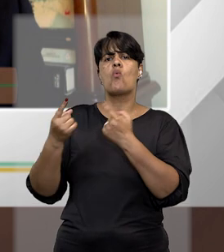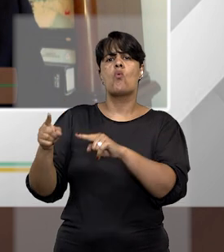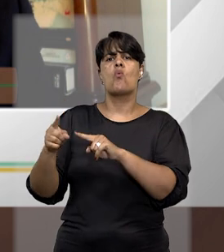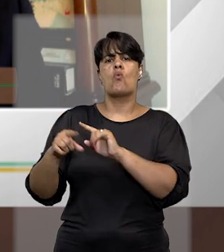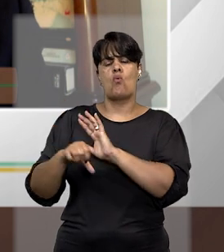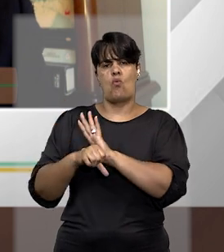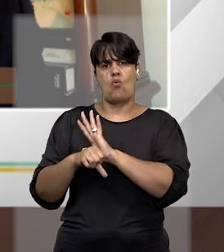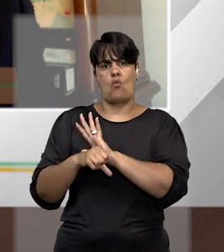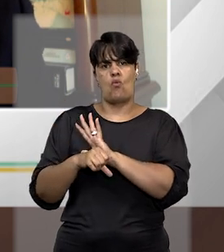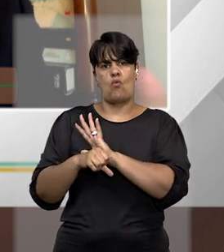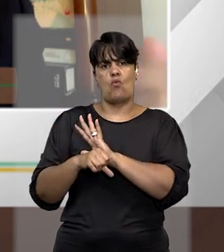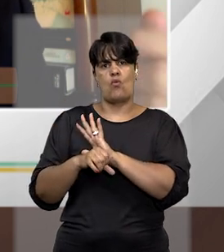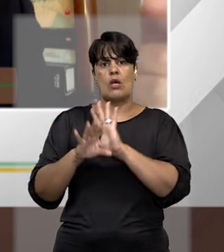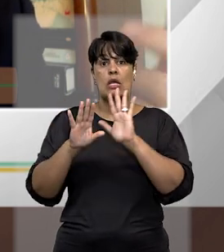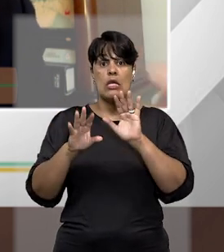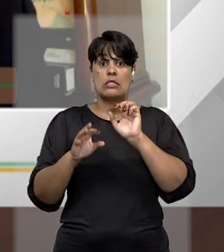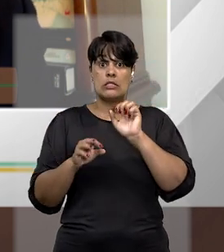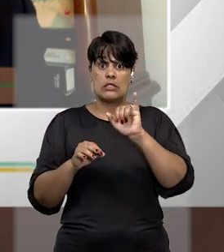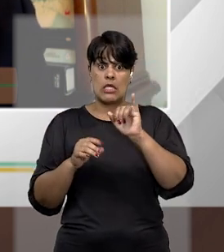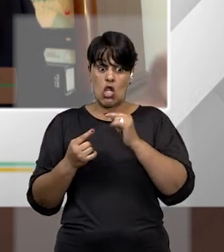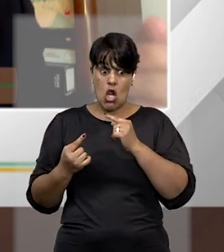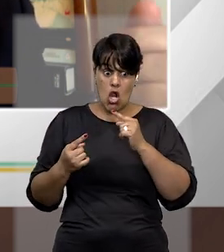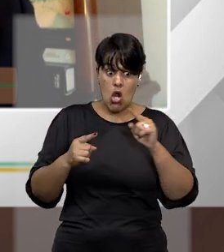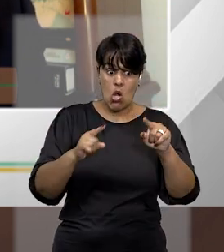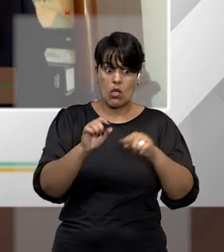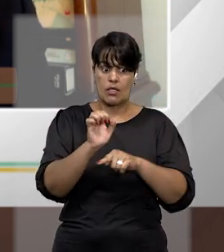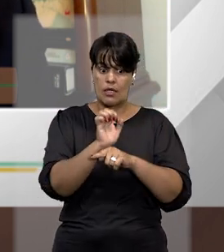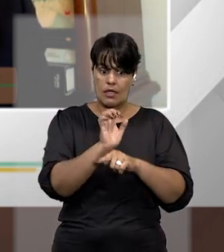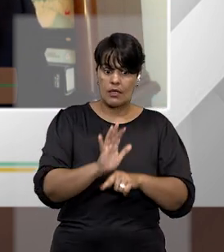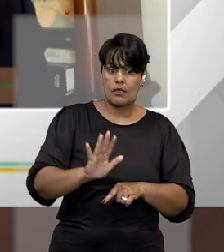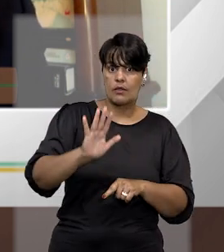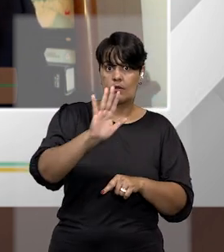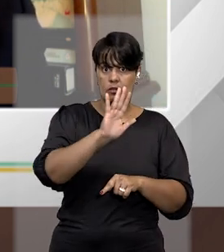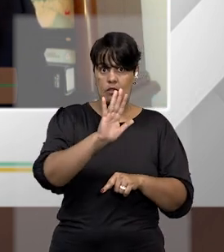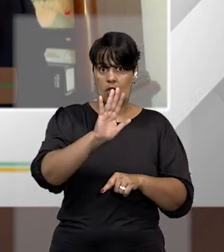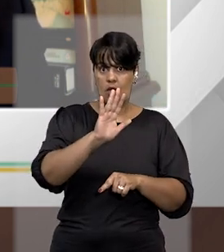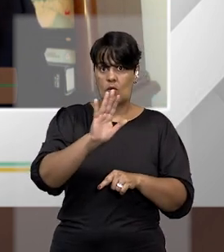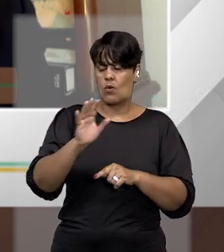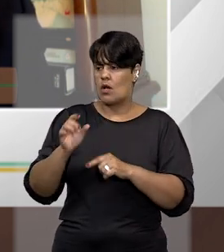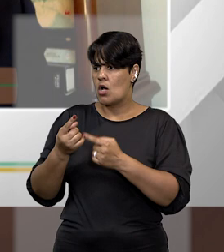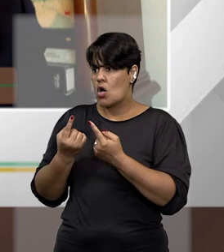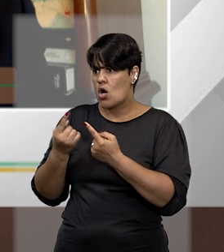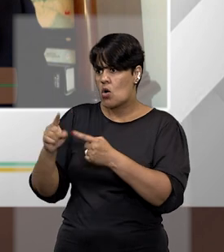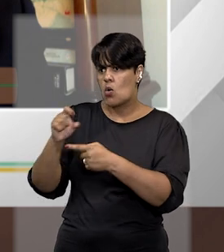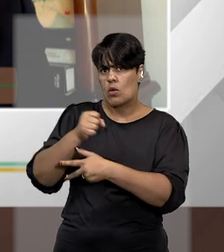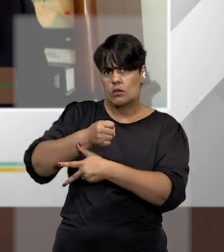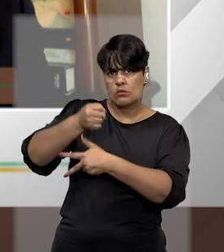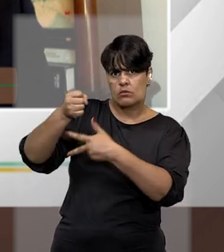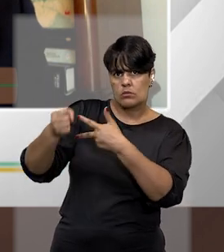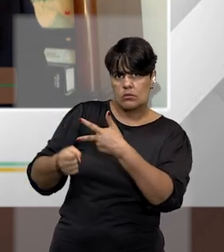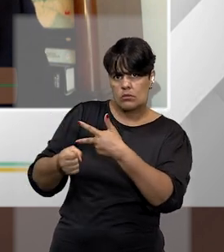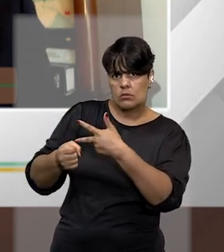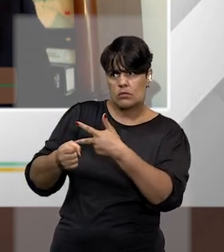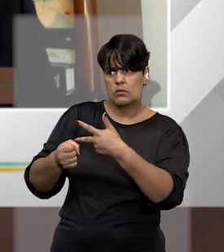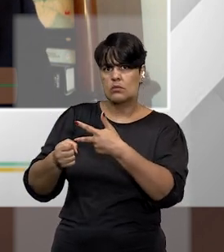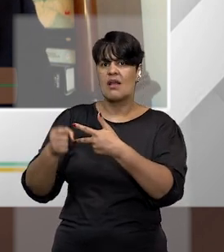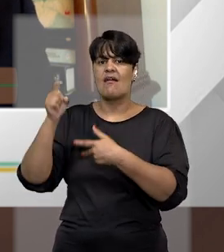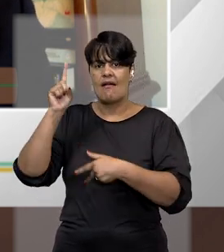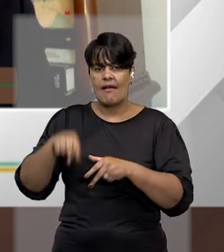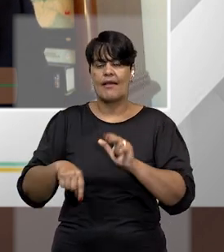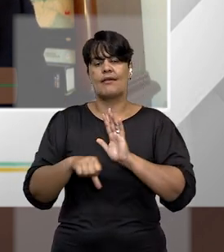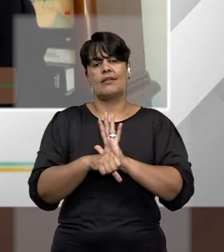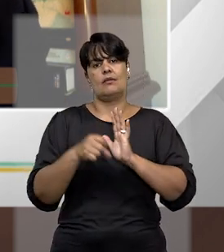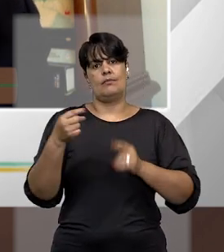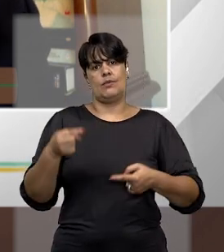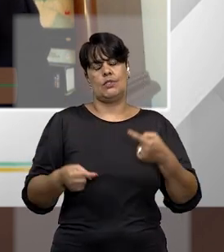dirigido contra o Estado, contra os poderes constituídos, ele seria um crime político. Por outro lado, embora não